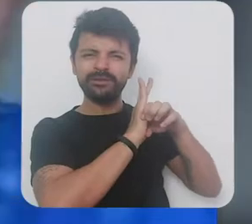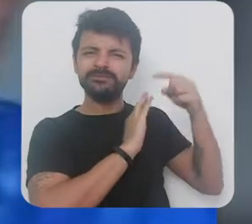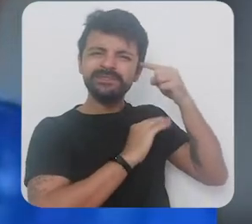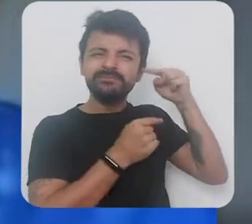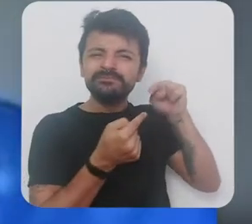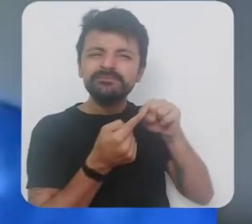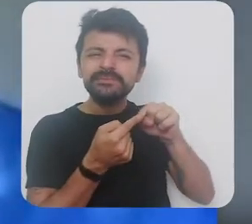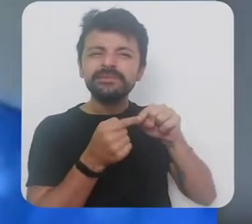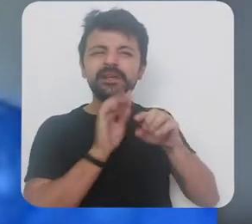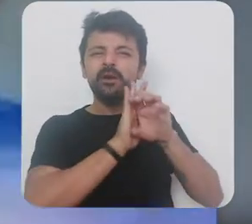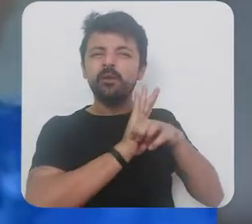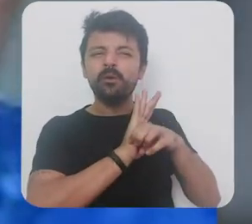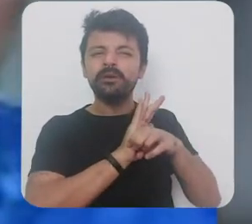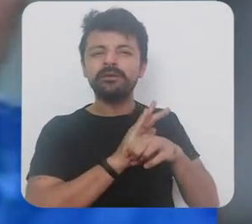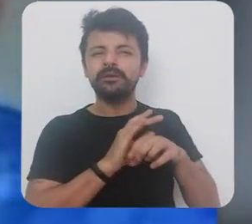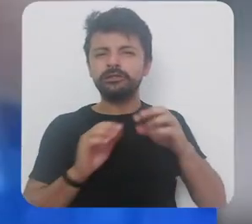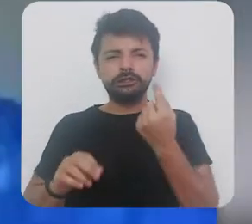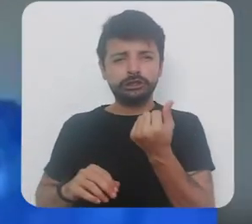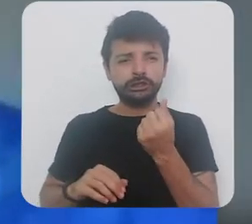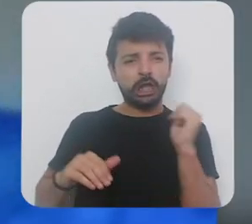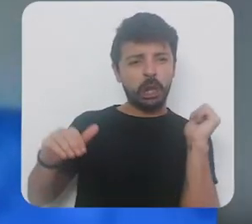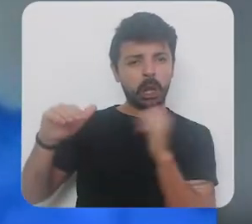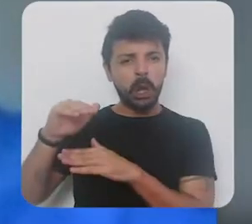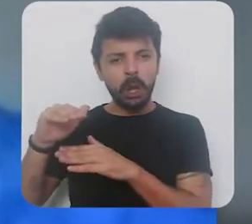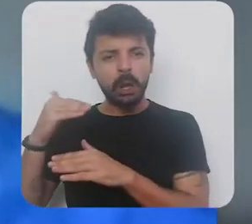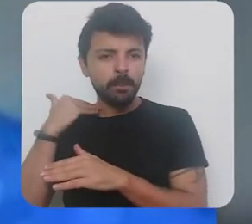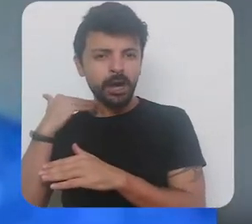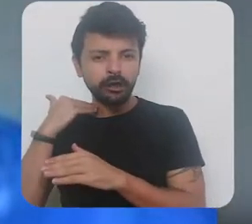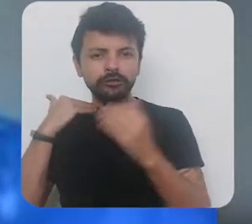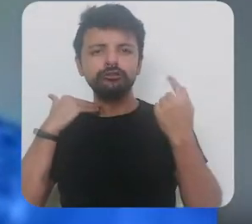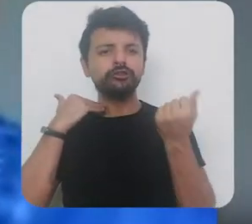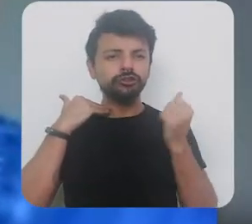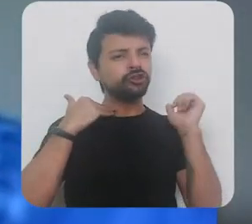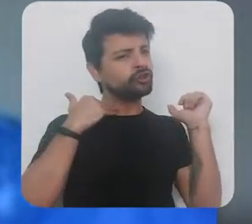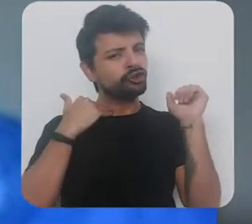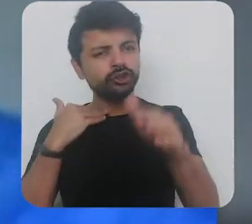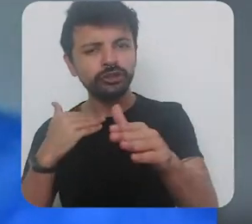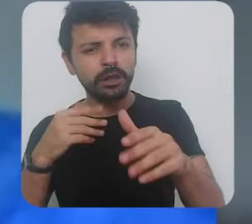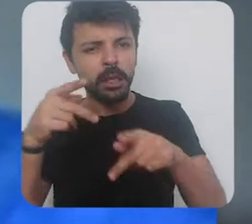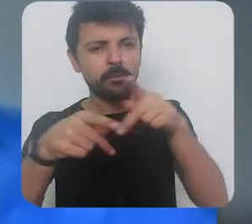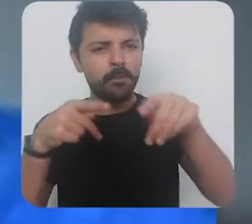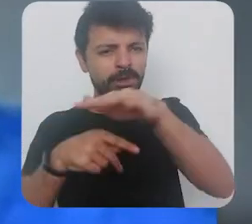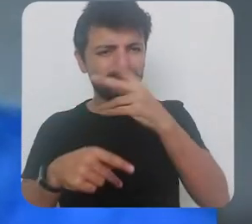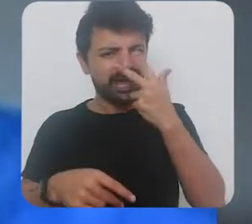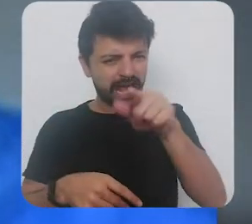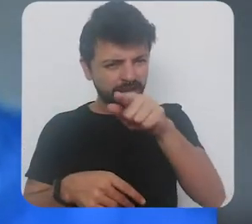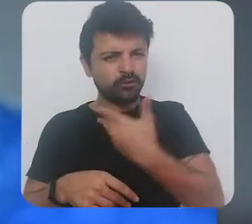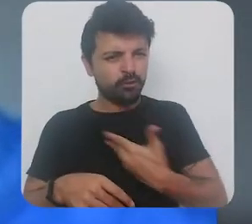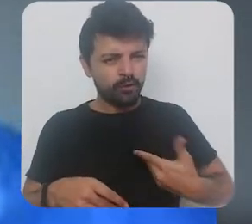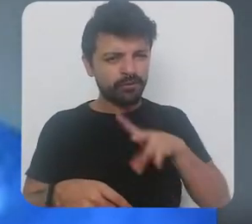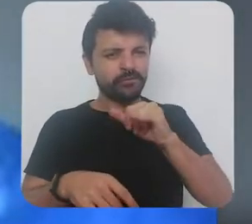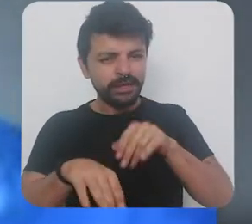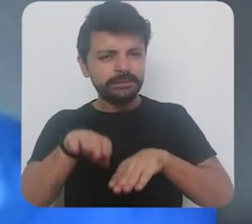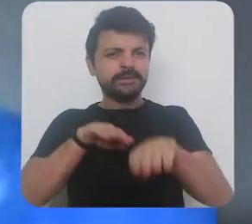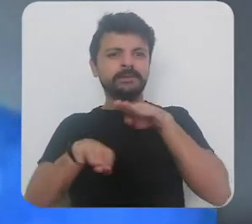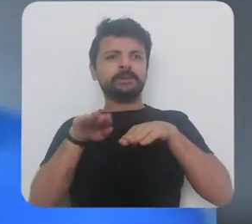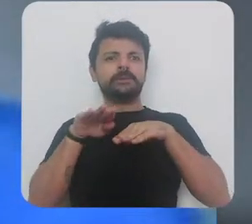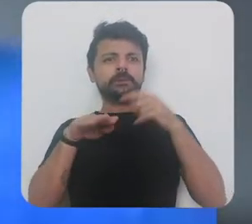conceito onde o Estado joga dinheiro não mais para o banco mas direto da população não vai ajudar o governo é